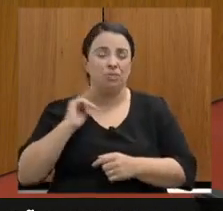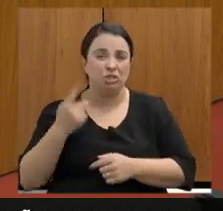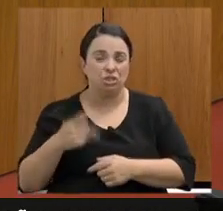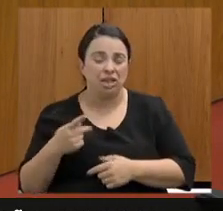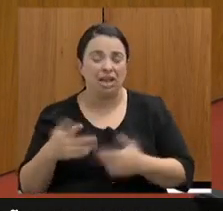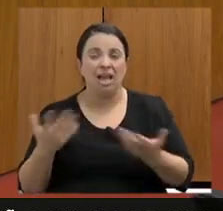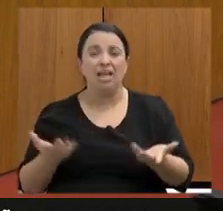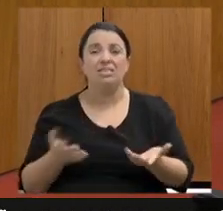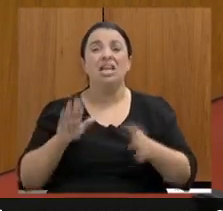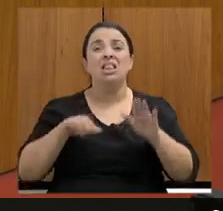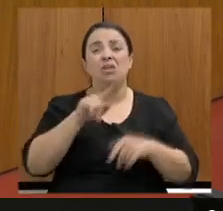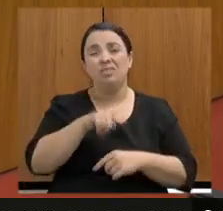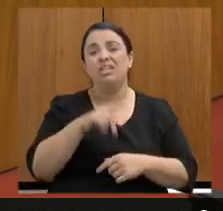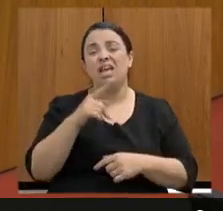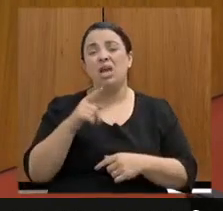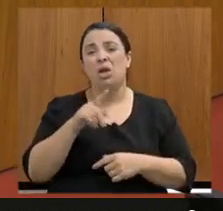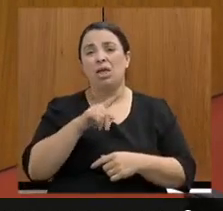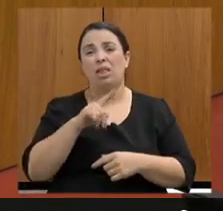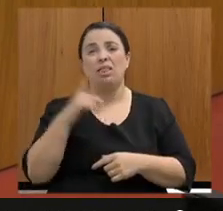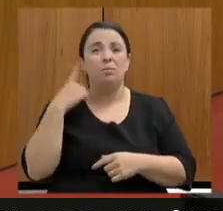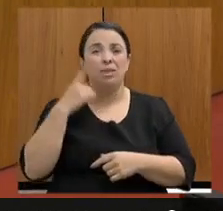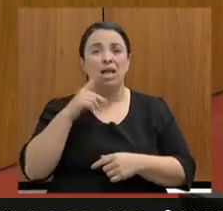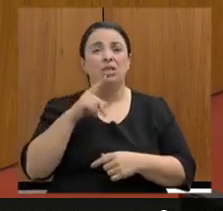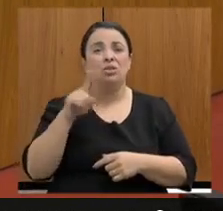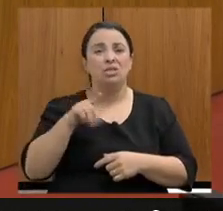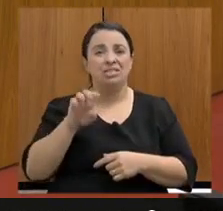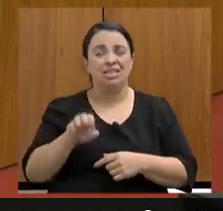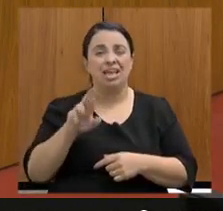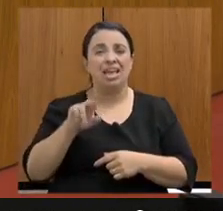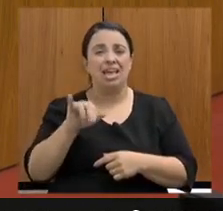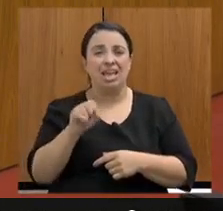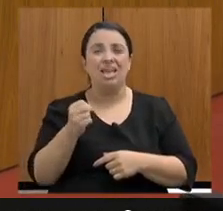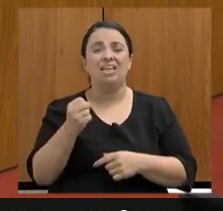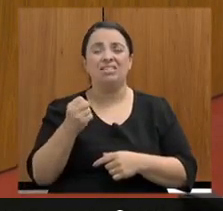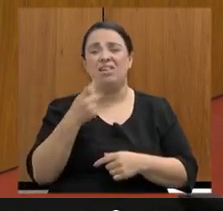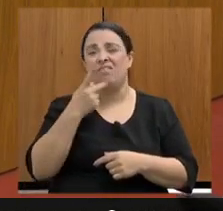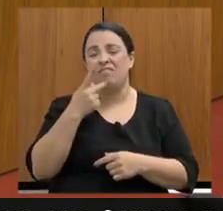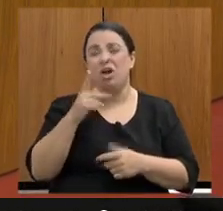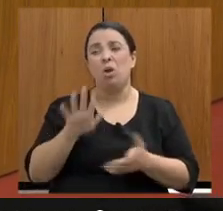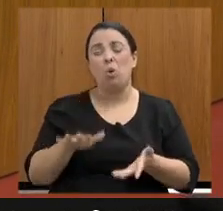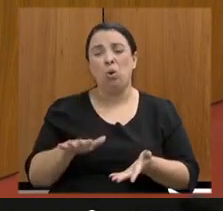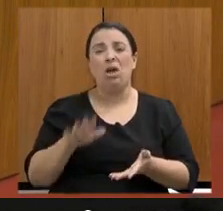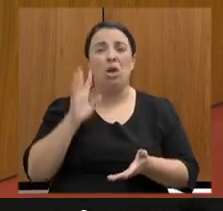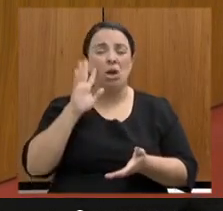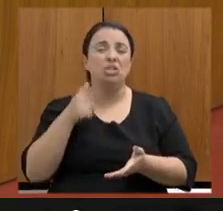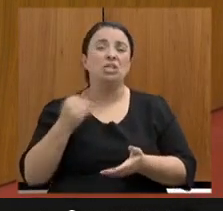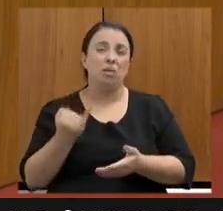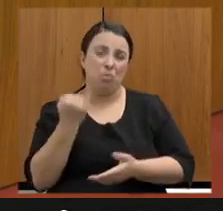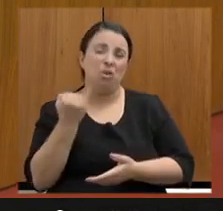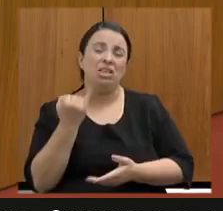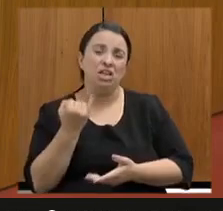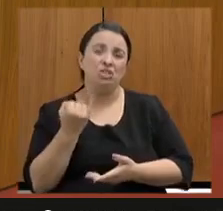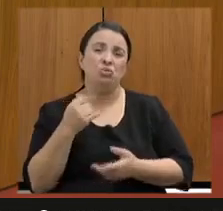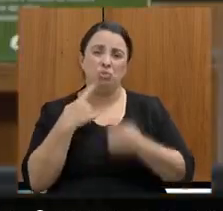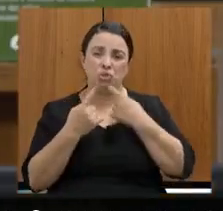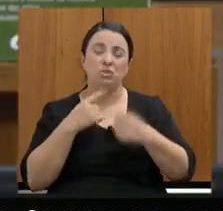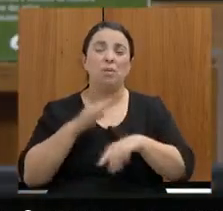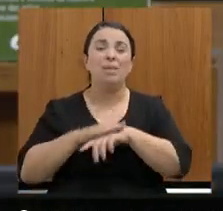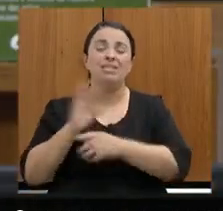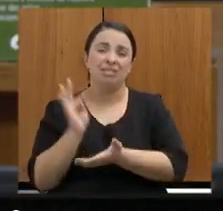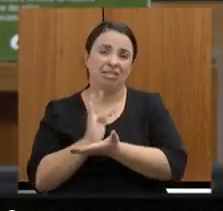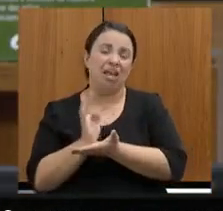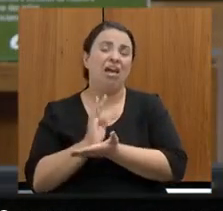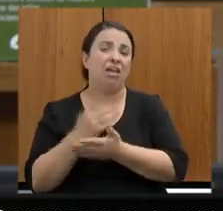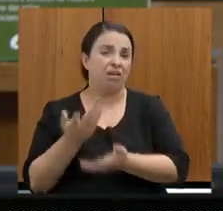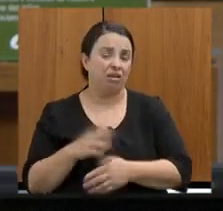que o deputado José Reis falou. A gente está em um contexto aqui bastante... Eu acho que é importante a gente trazer para a discussão técnica. Existe uma decisão